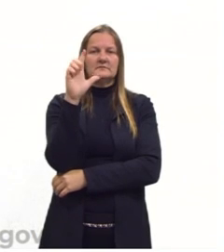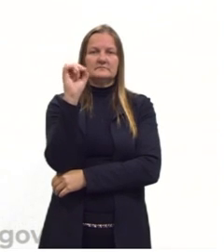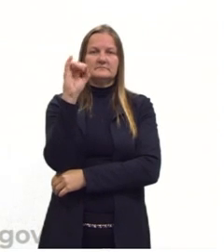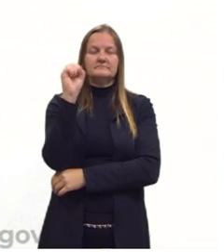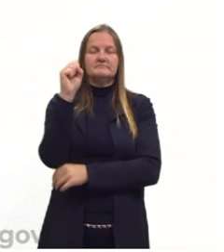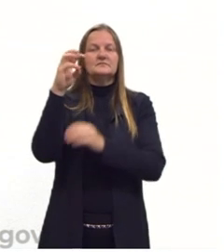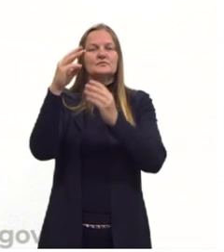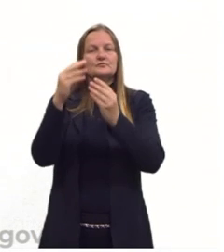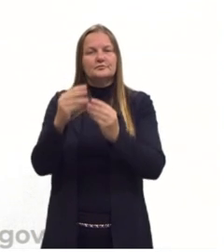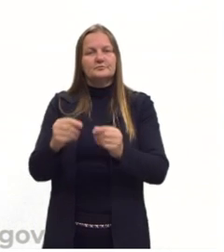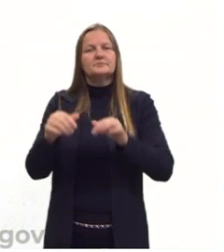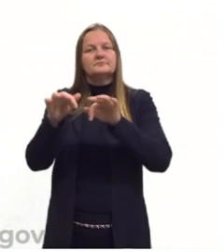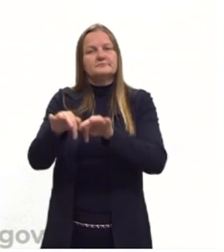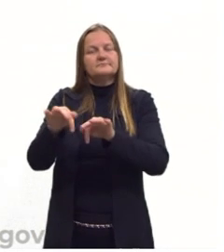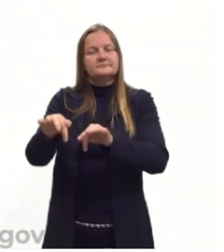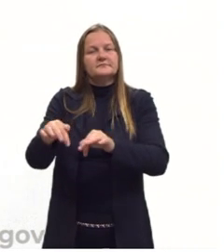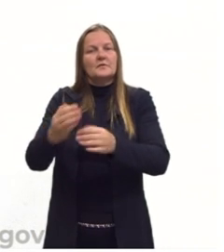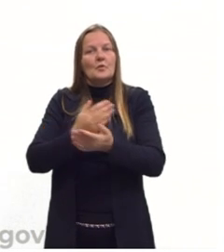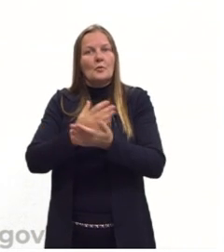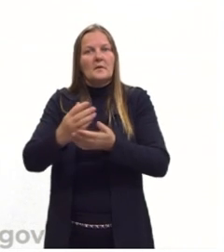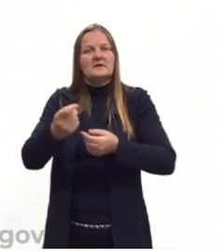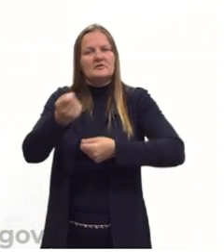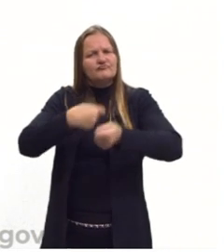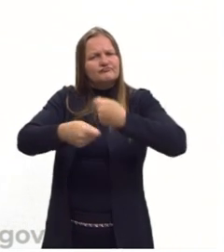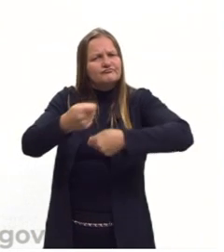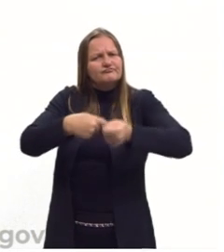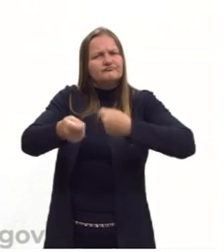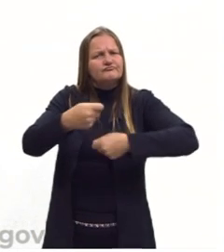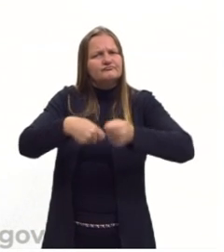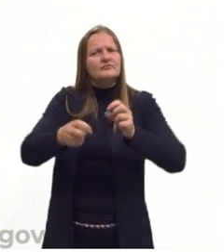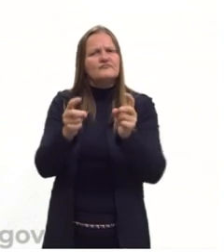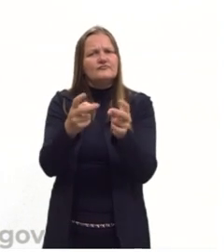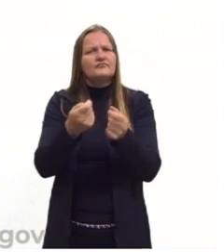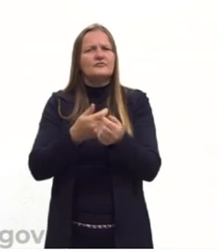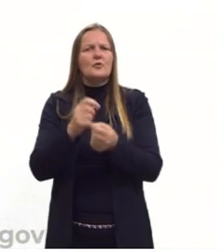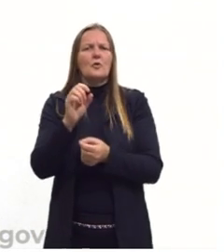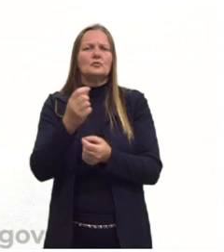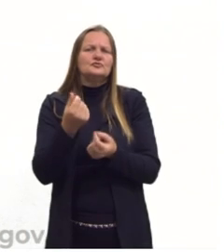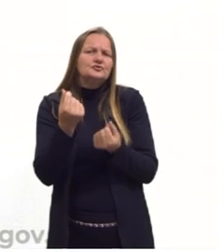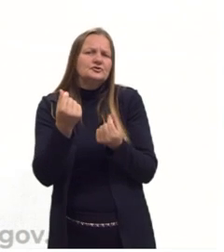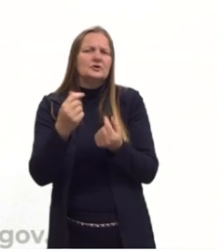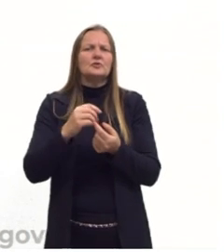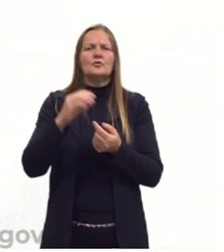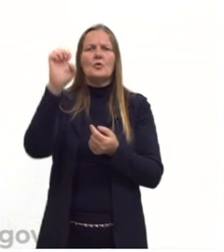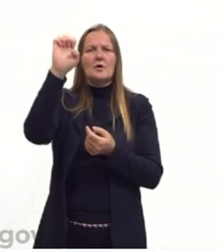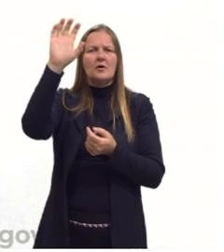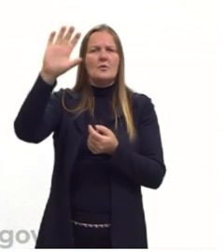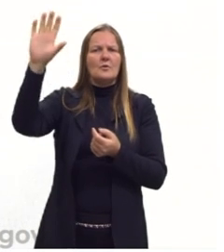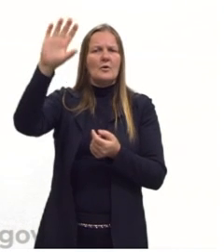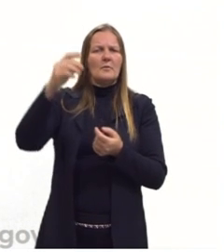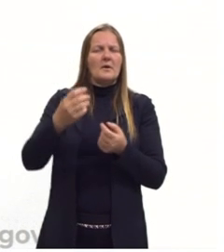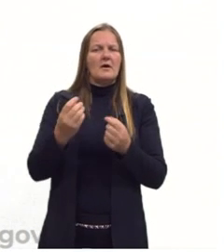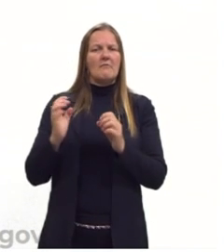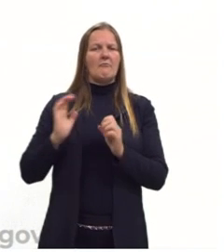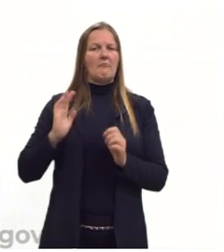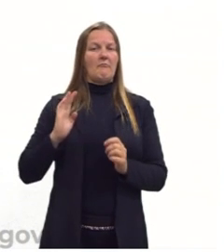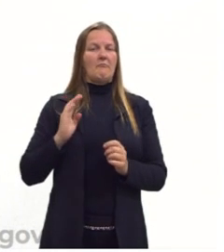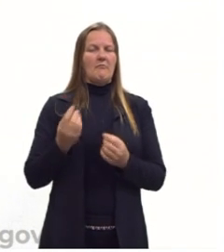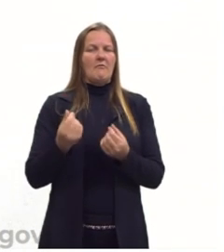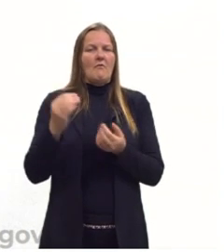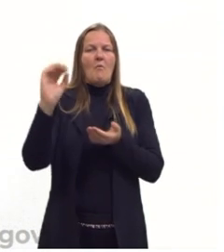então, com o maior comércio na Europa, a circulação de moedas, o acúmulo de riquezas e de bens,